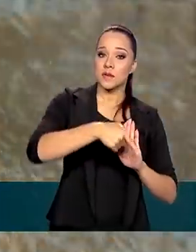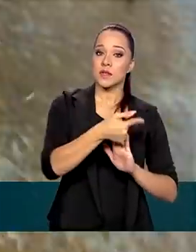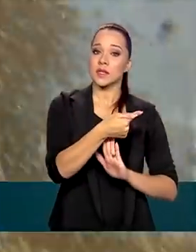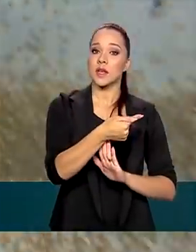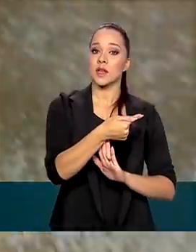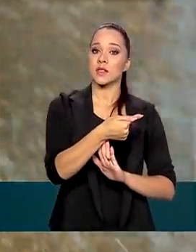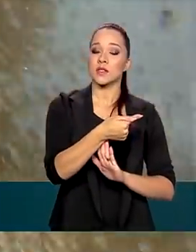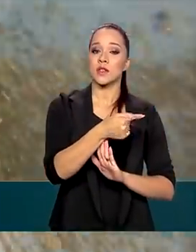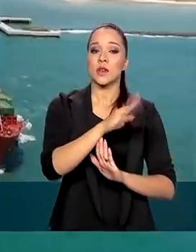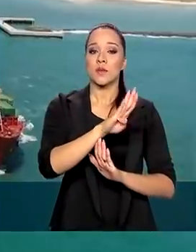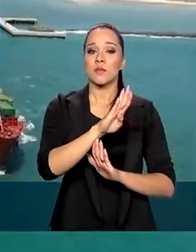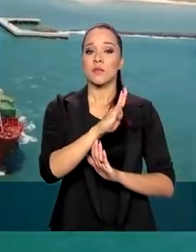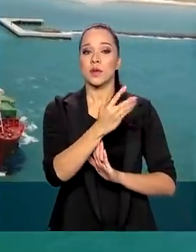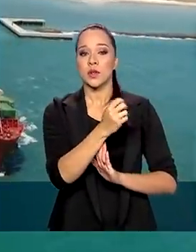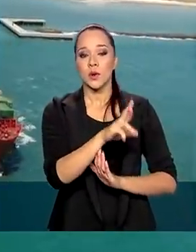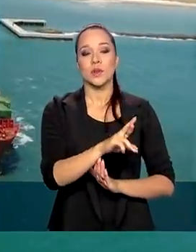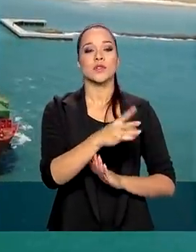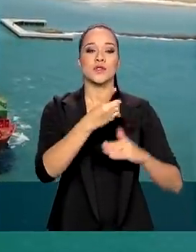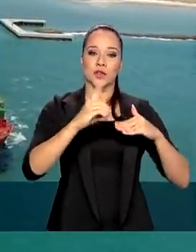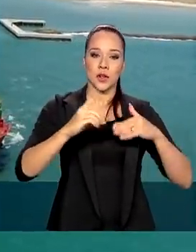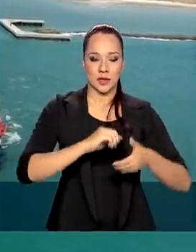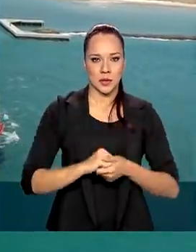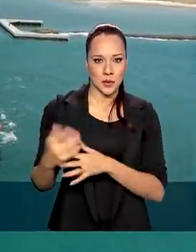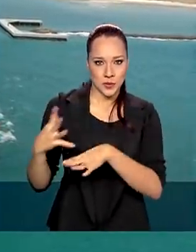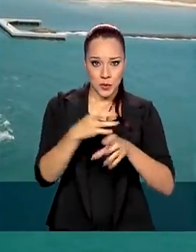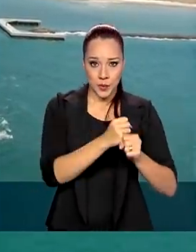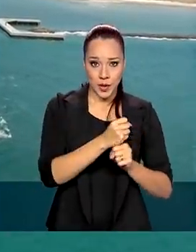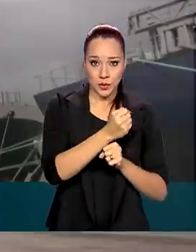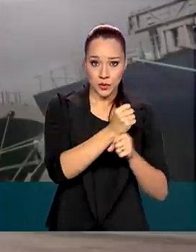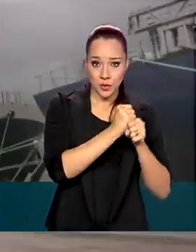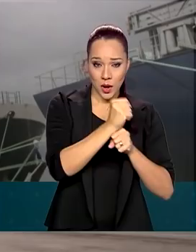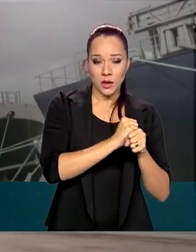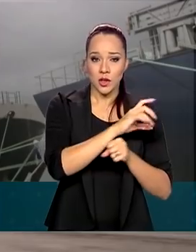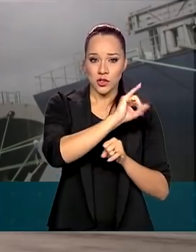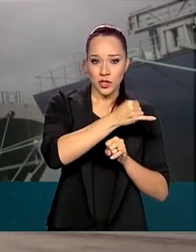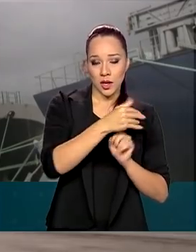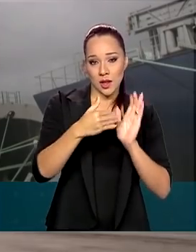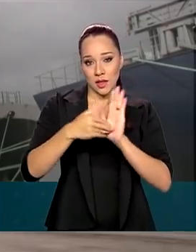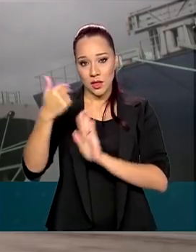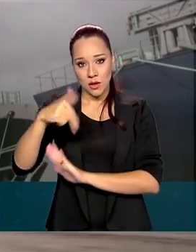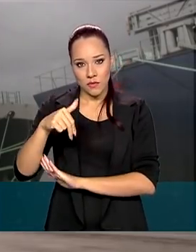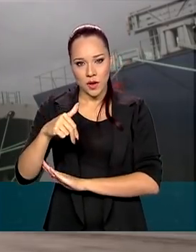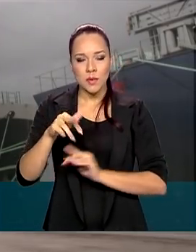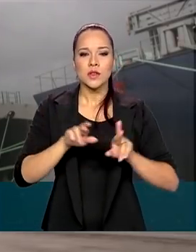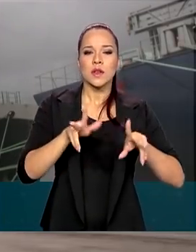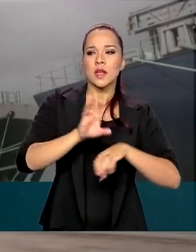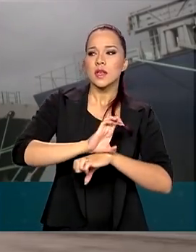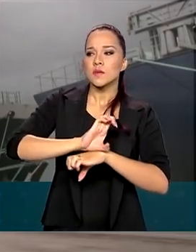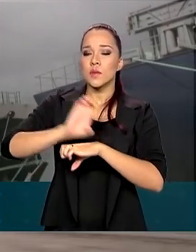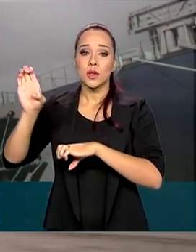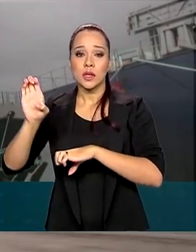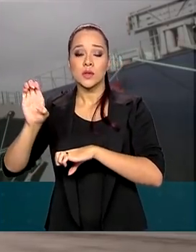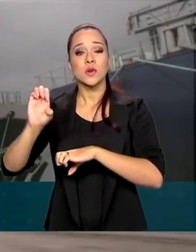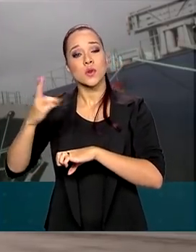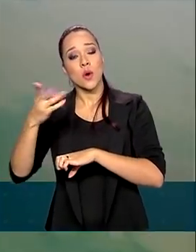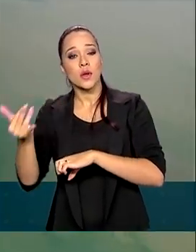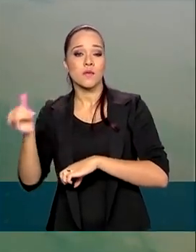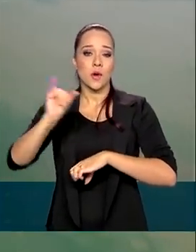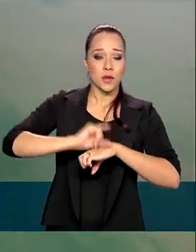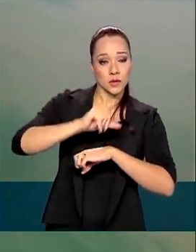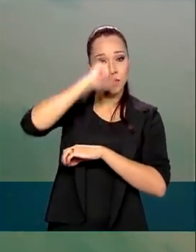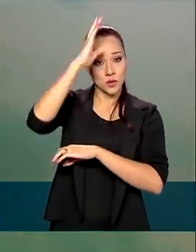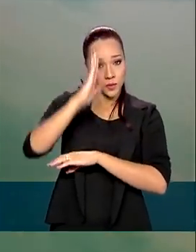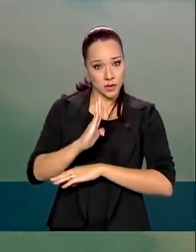bilhões de dólares. No acumulado do ano, de janeiro a novembro, a diferença entre as exportações e as importações